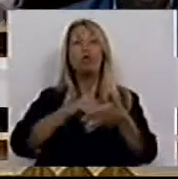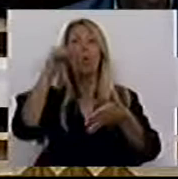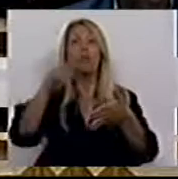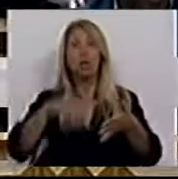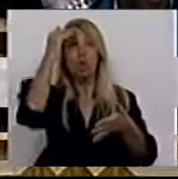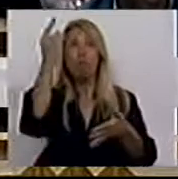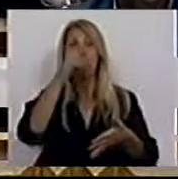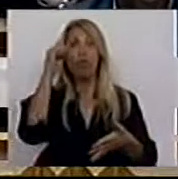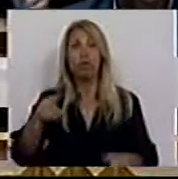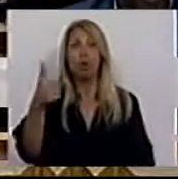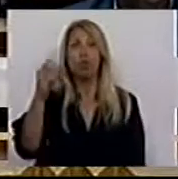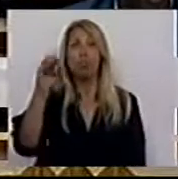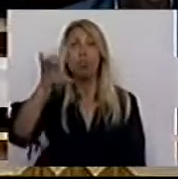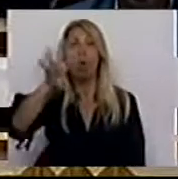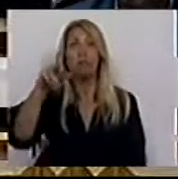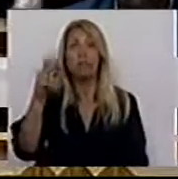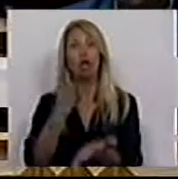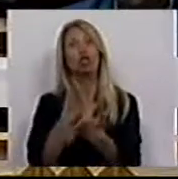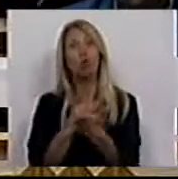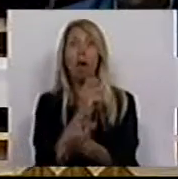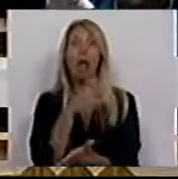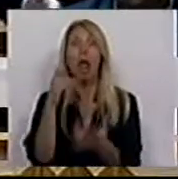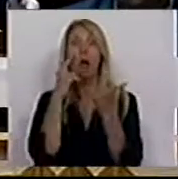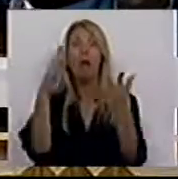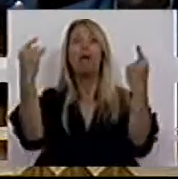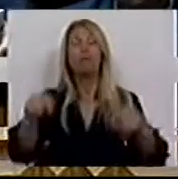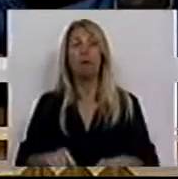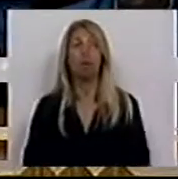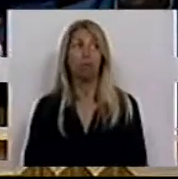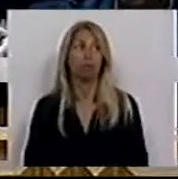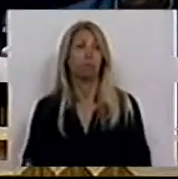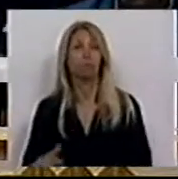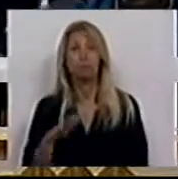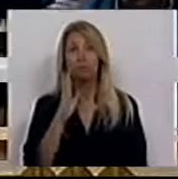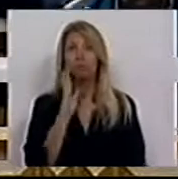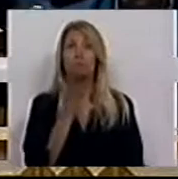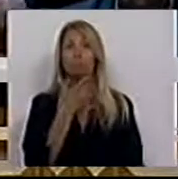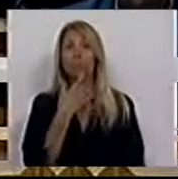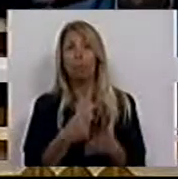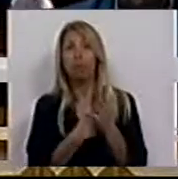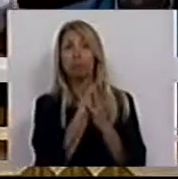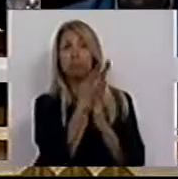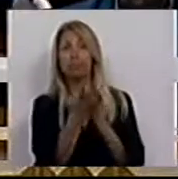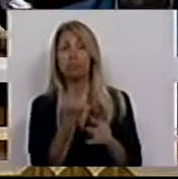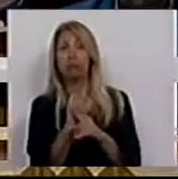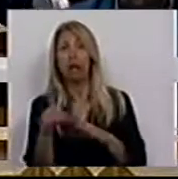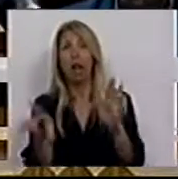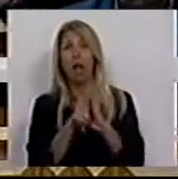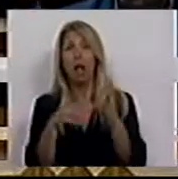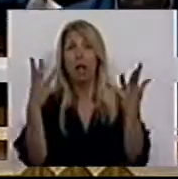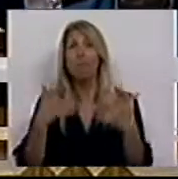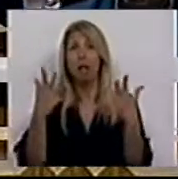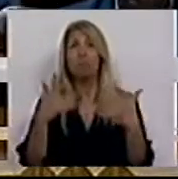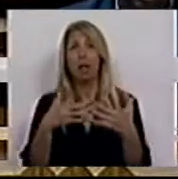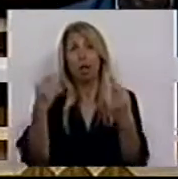está errado. Depende de um conjunto de instrumentos legais e matemáticos que